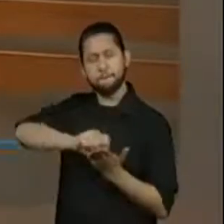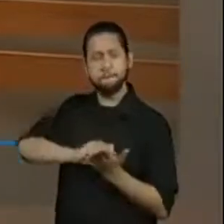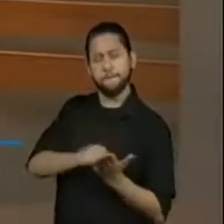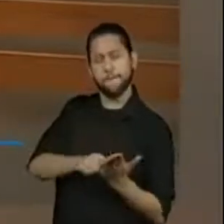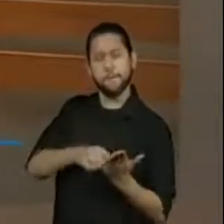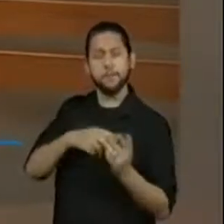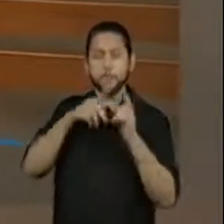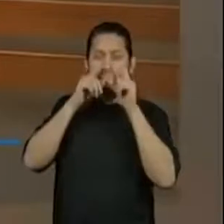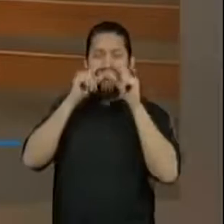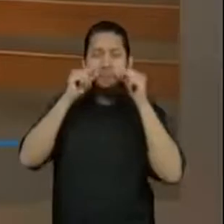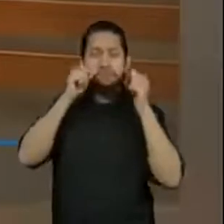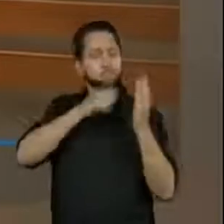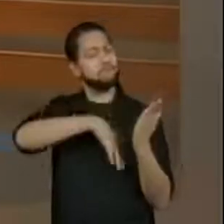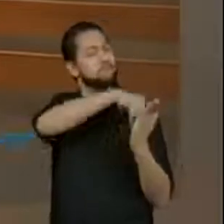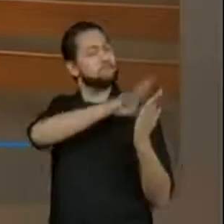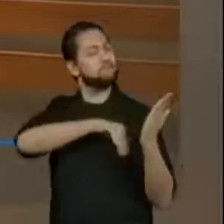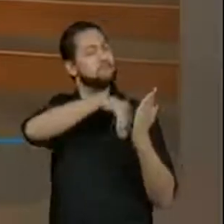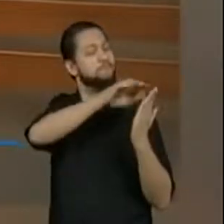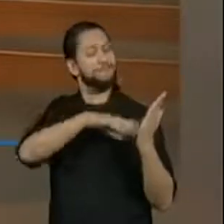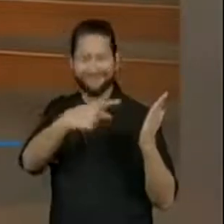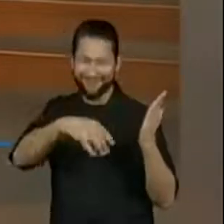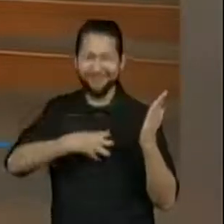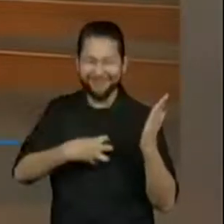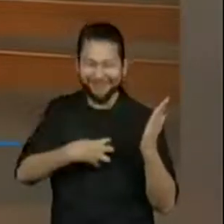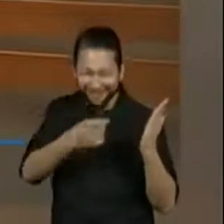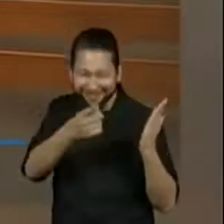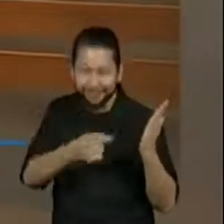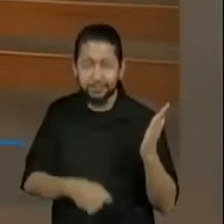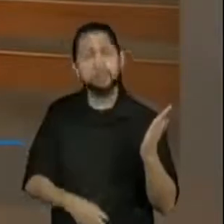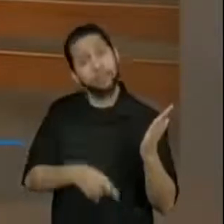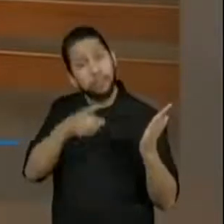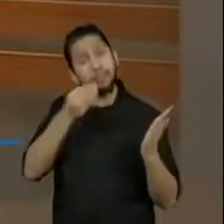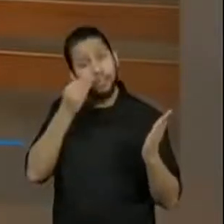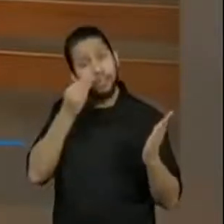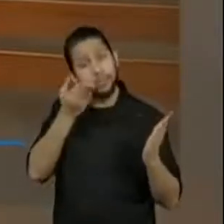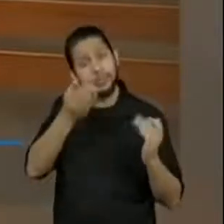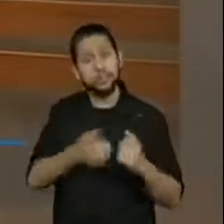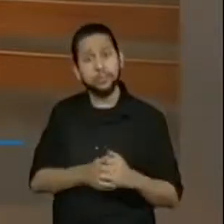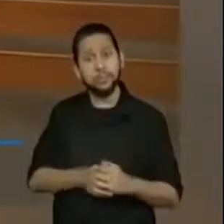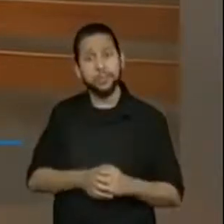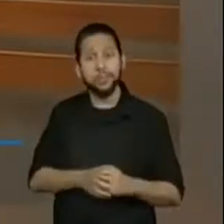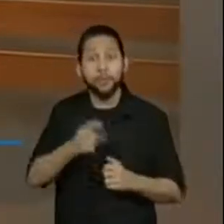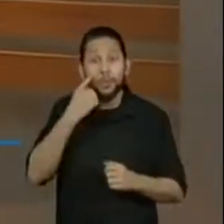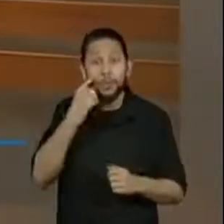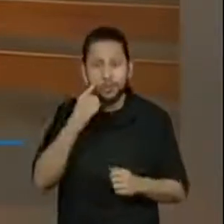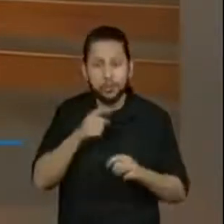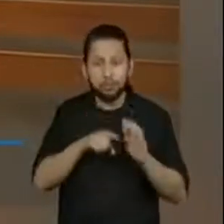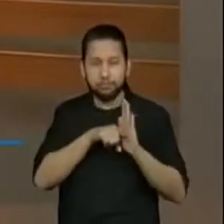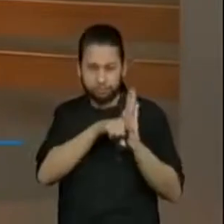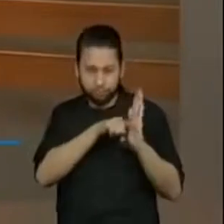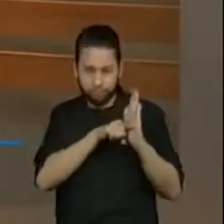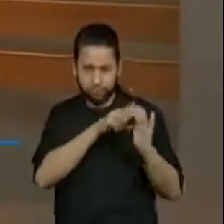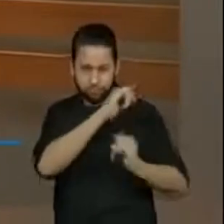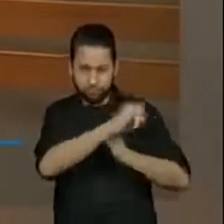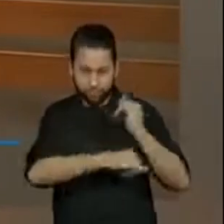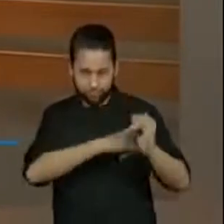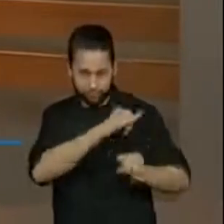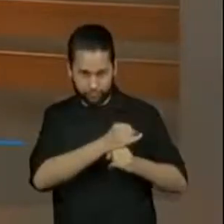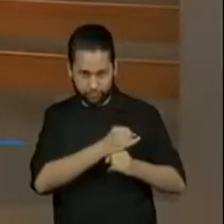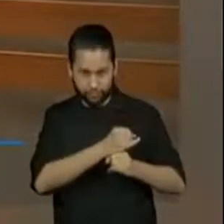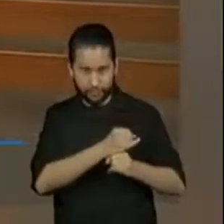vocês reproduzirem a obra de Cândido Portinari, O Lavrador de Café? Pois é,